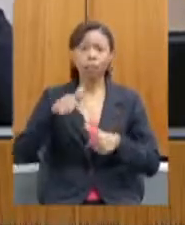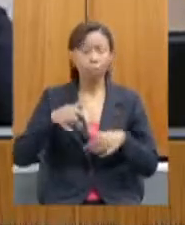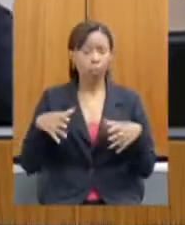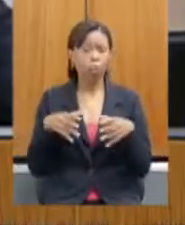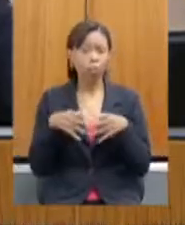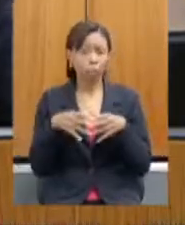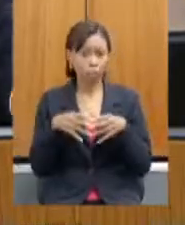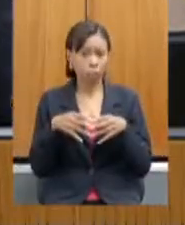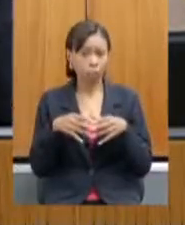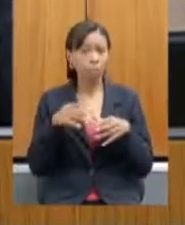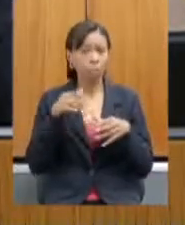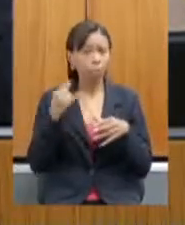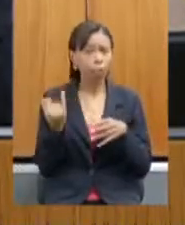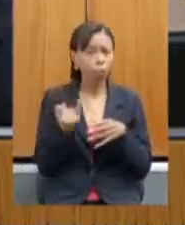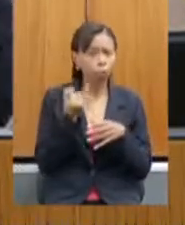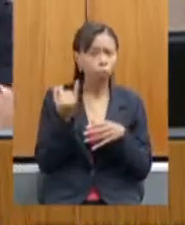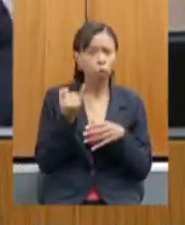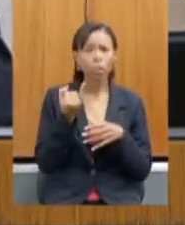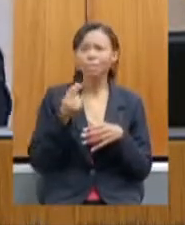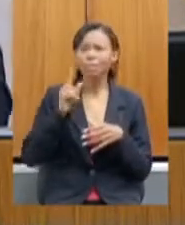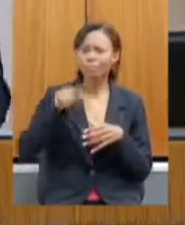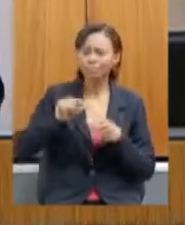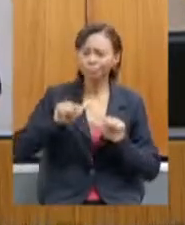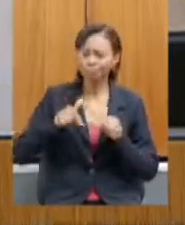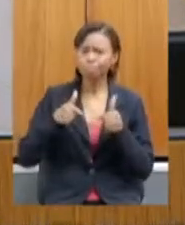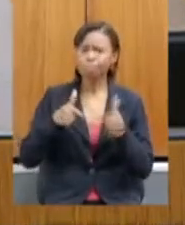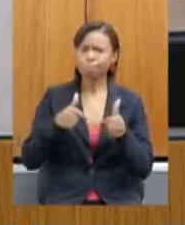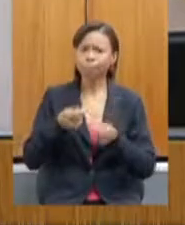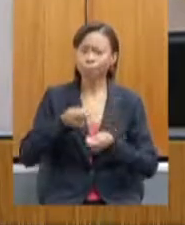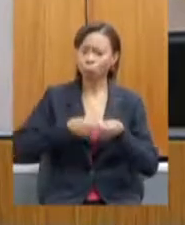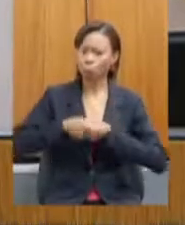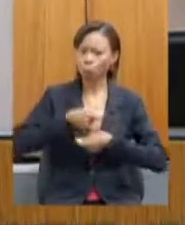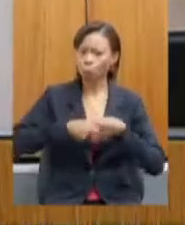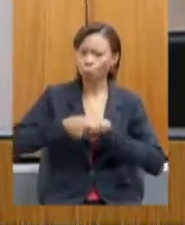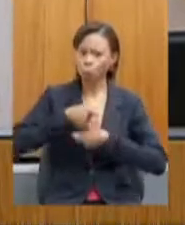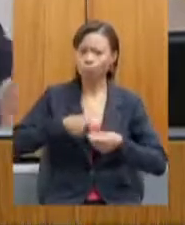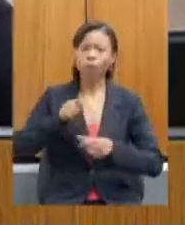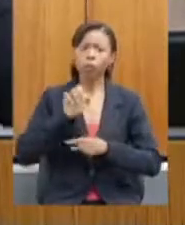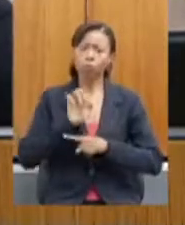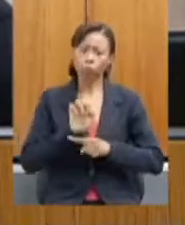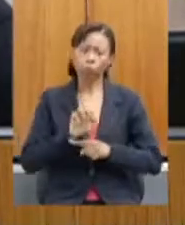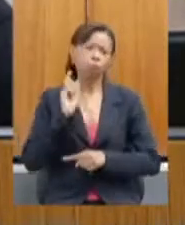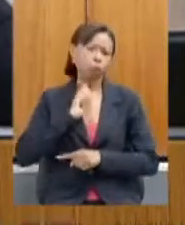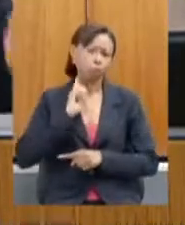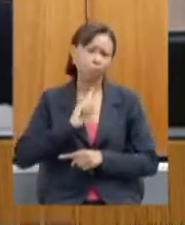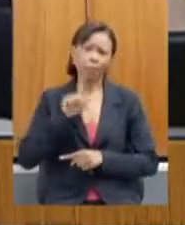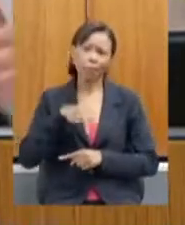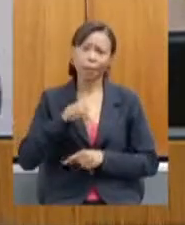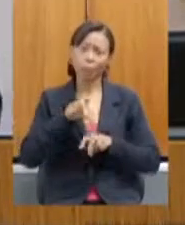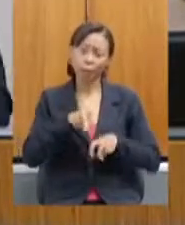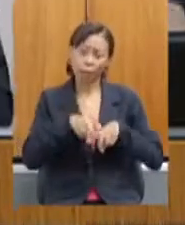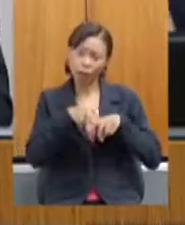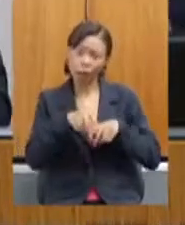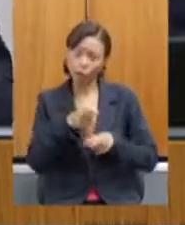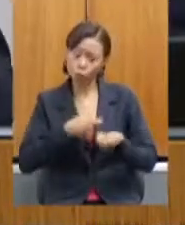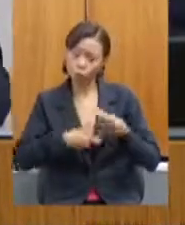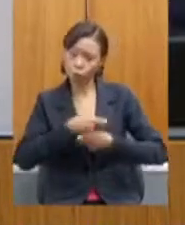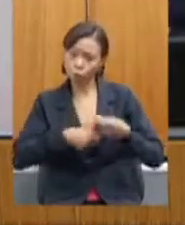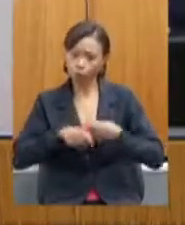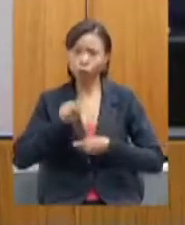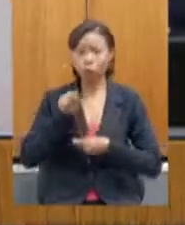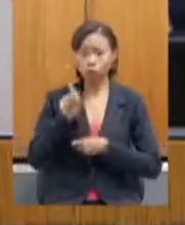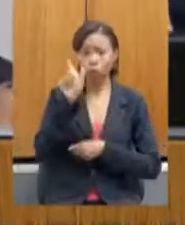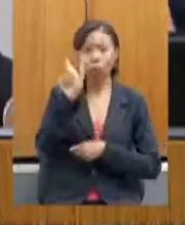importante, que é a mola propulsora da economia do nosso Estado, que é o nosso agronegócio. A senhora reúne